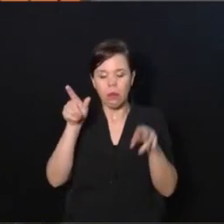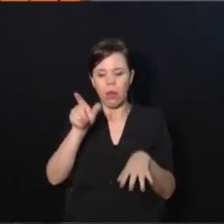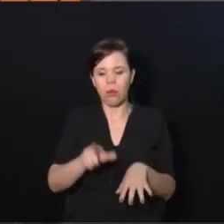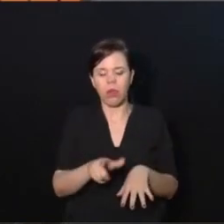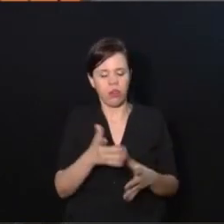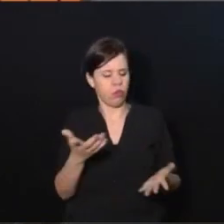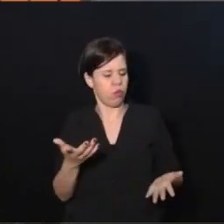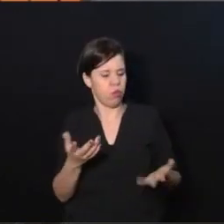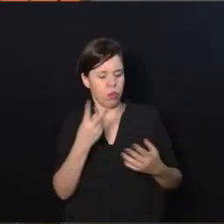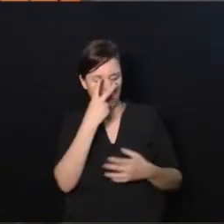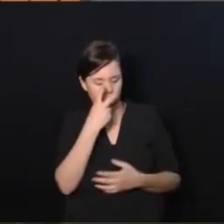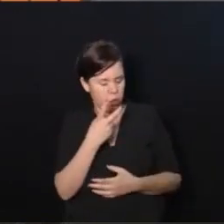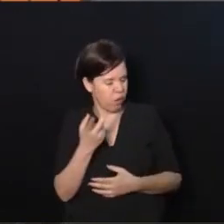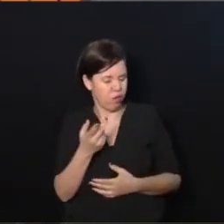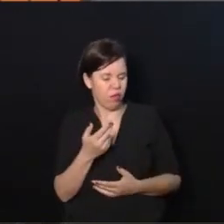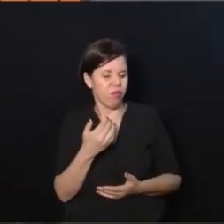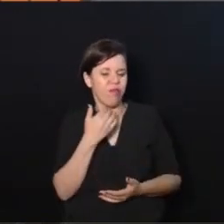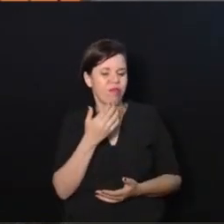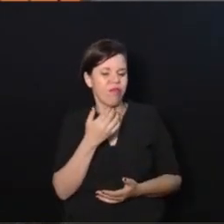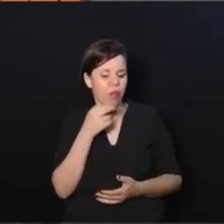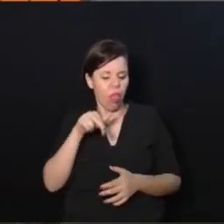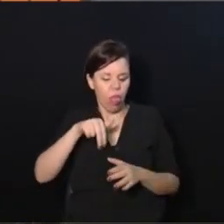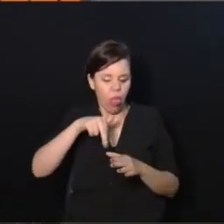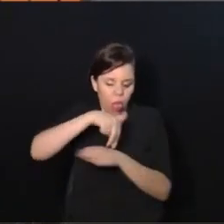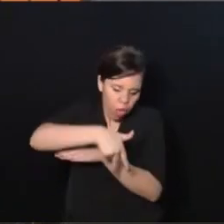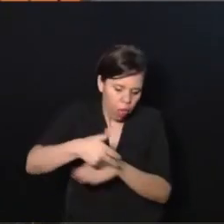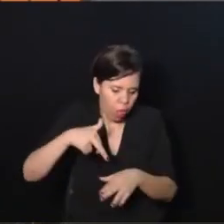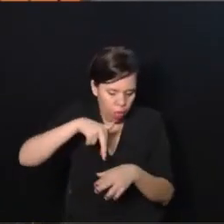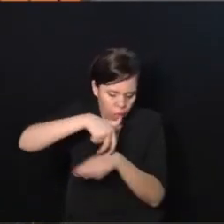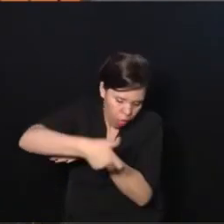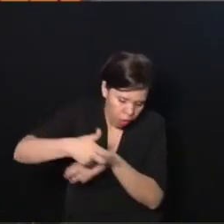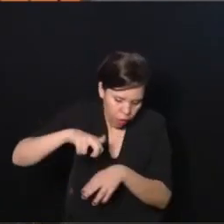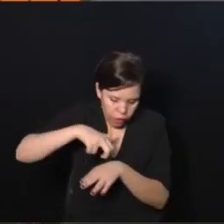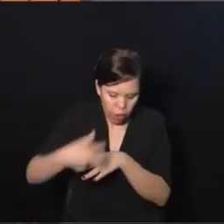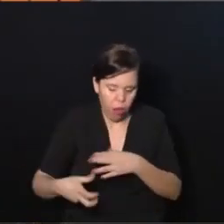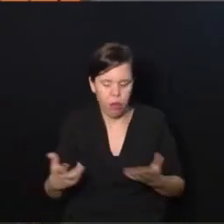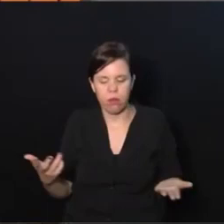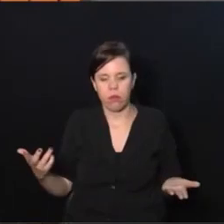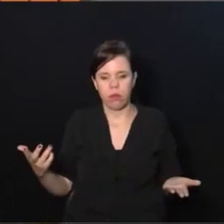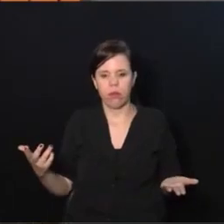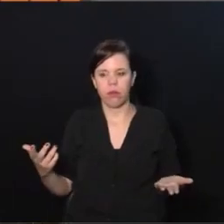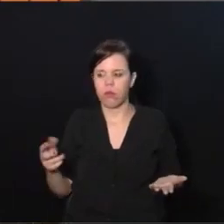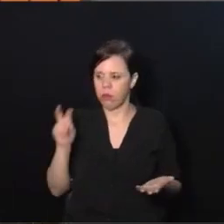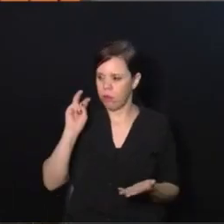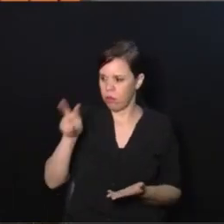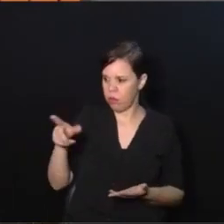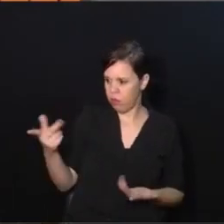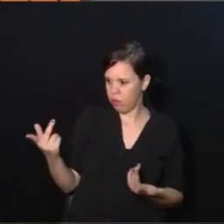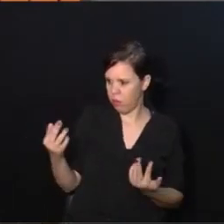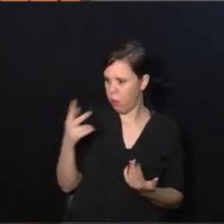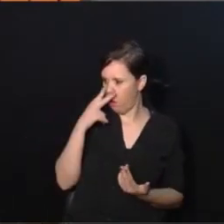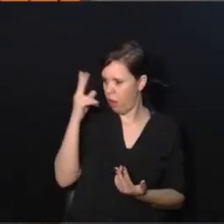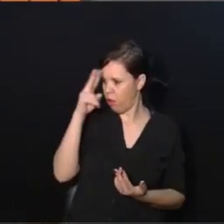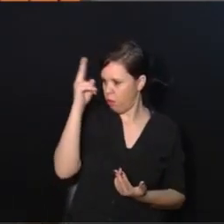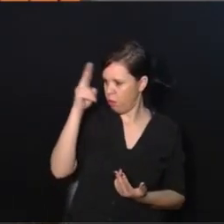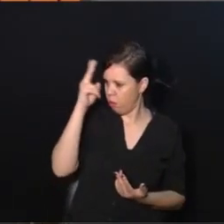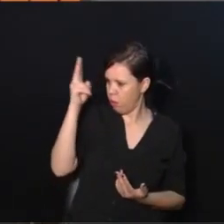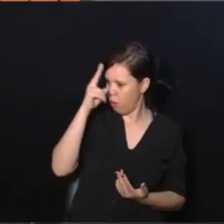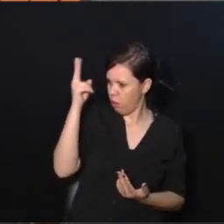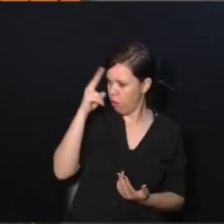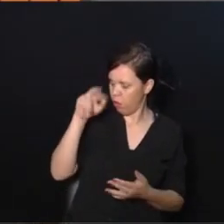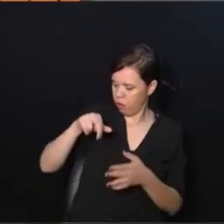enxerga bem vai tentar se comportar como quem enxerga, vai tropeçar, vai bater nas coisas, vai cair e vai ser vista no máximo como bêbado, de